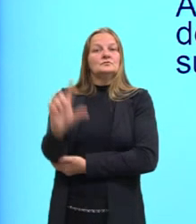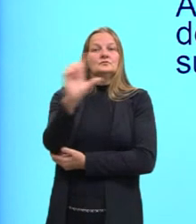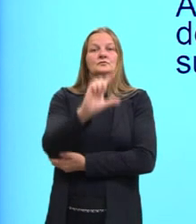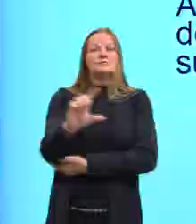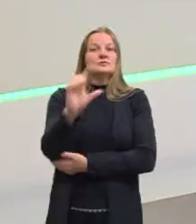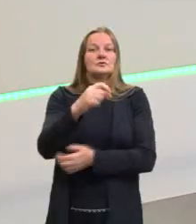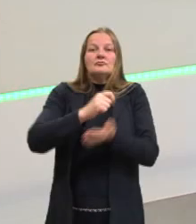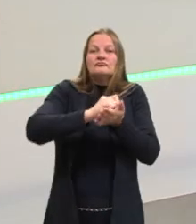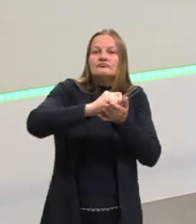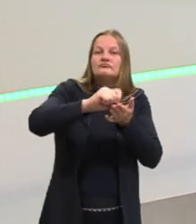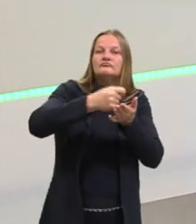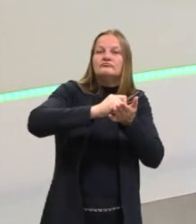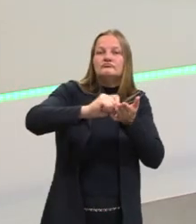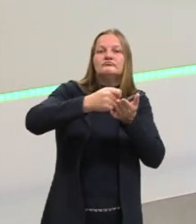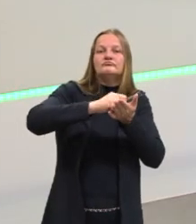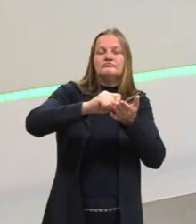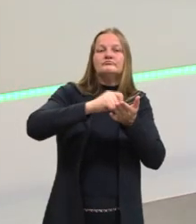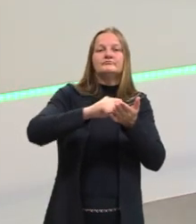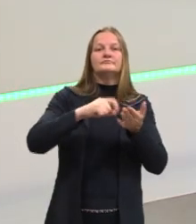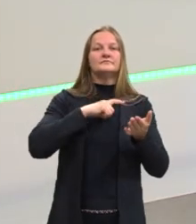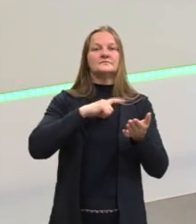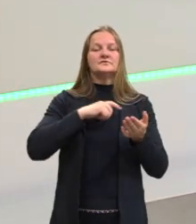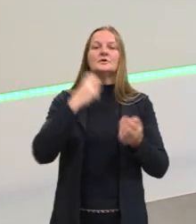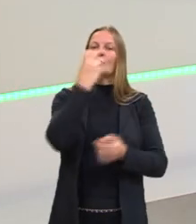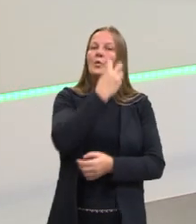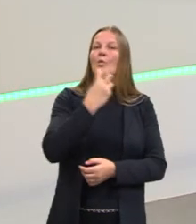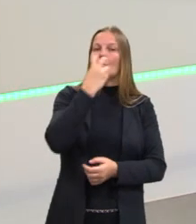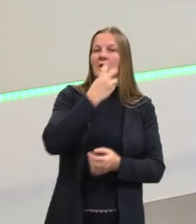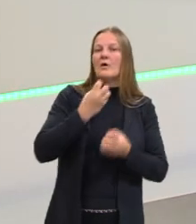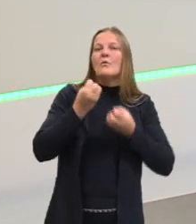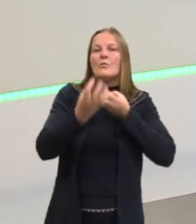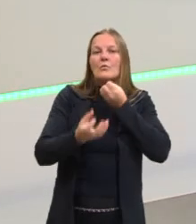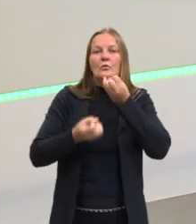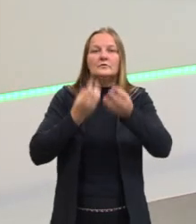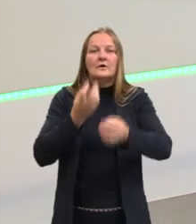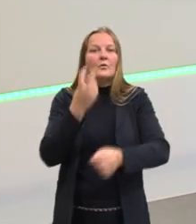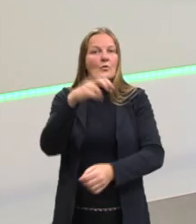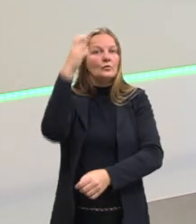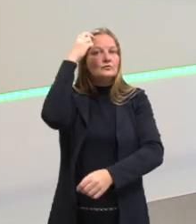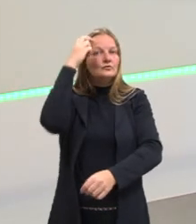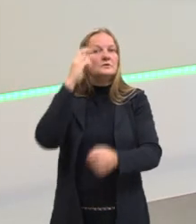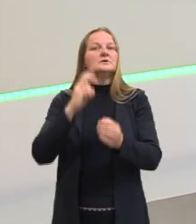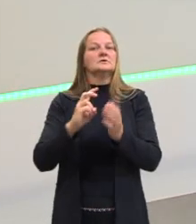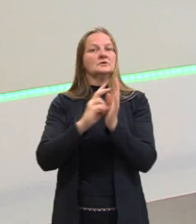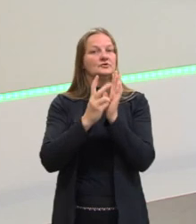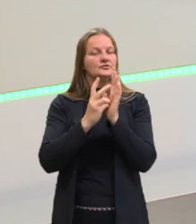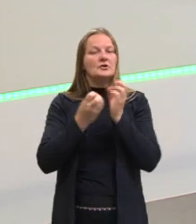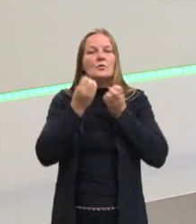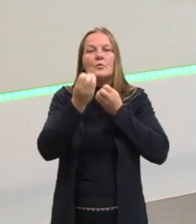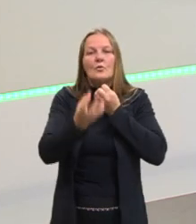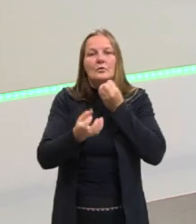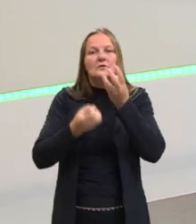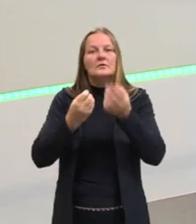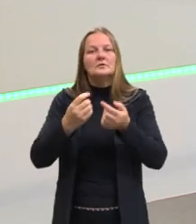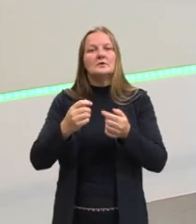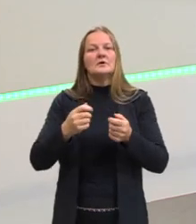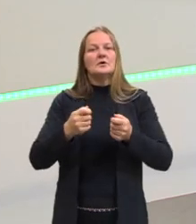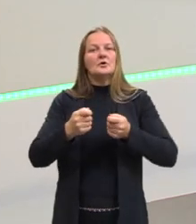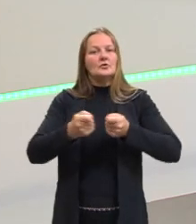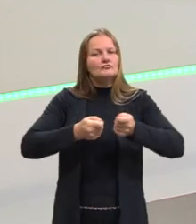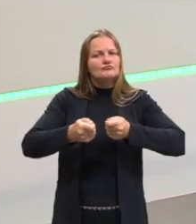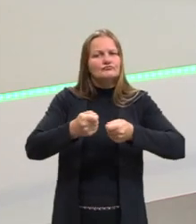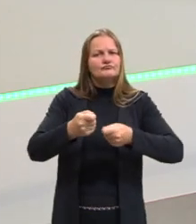escrita. Tinha apenas a literatura oral, que vem da cultura dos indígenas, que já tinham seus rituais, já tinham sua maneira